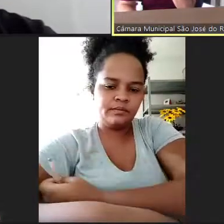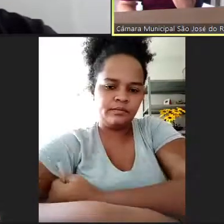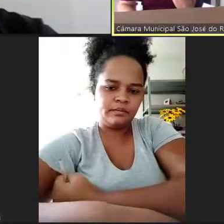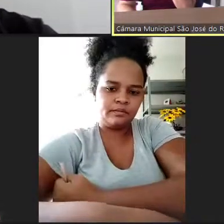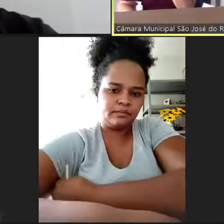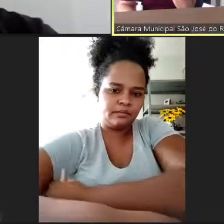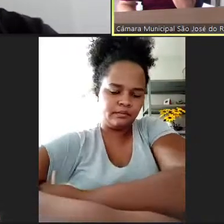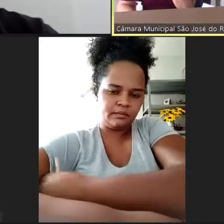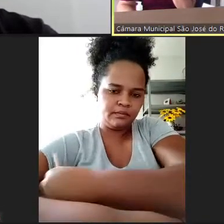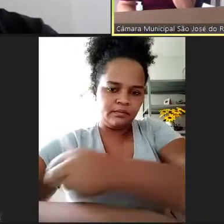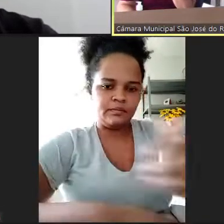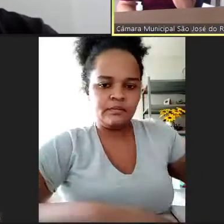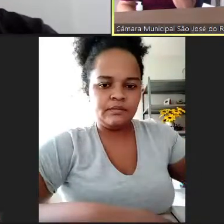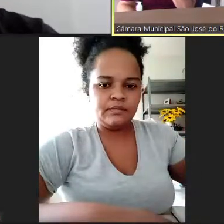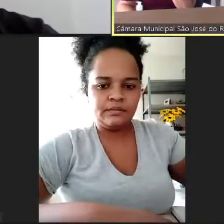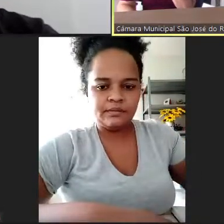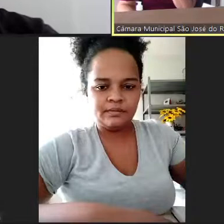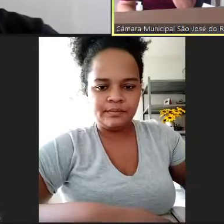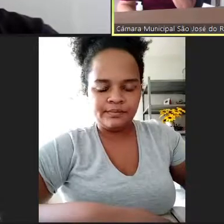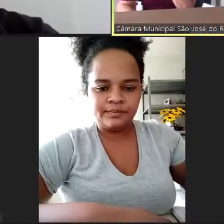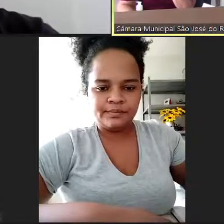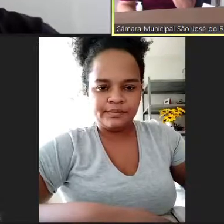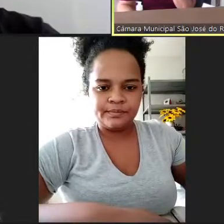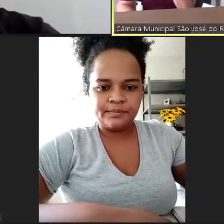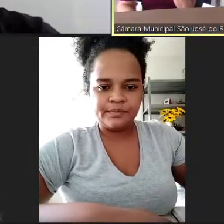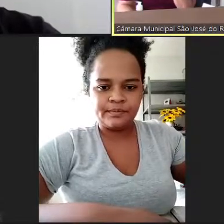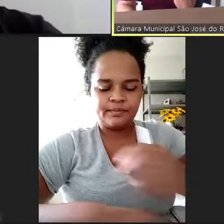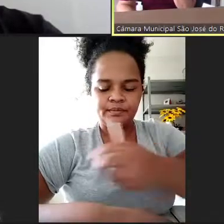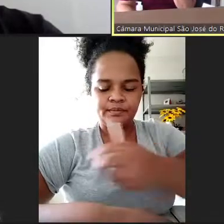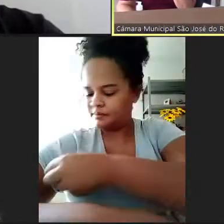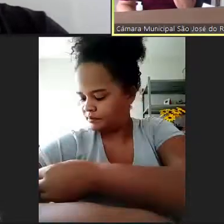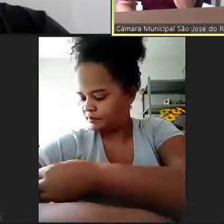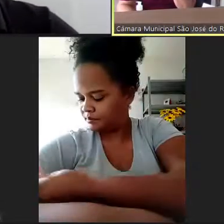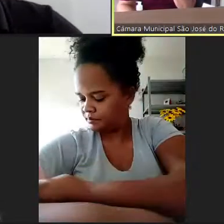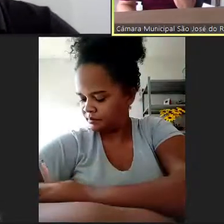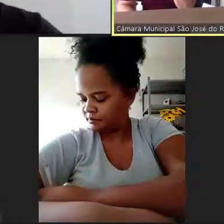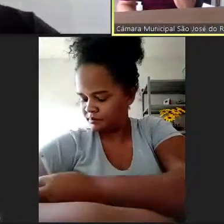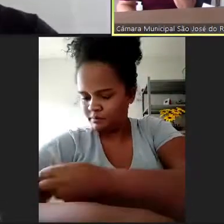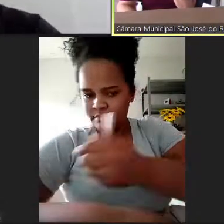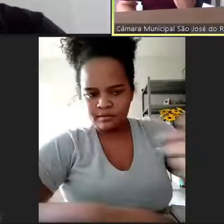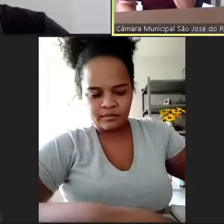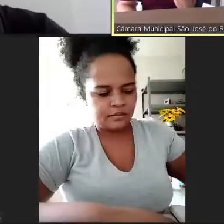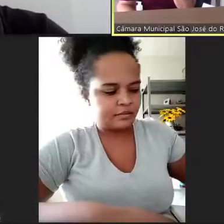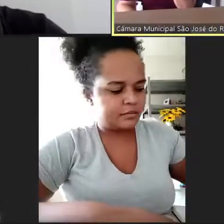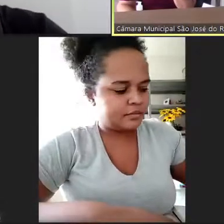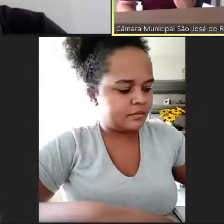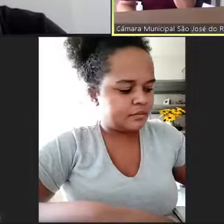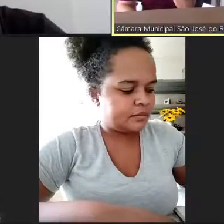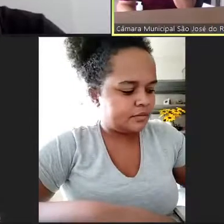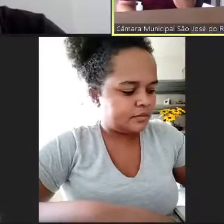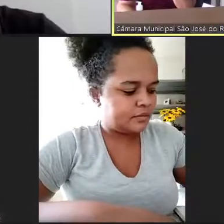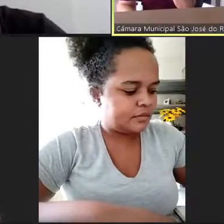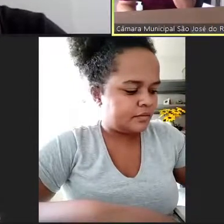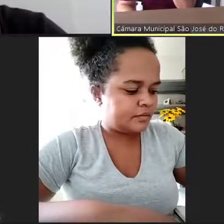pedindo aí então o roçamento desse acostamento para melhorar para o munícipe, tanto aqui em Rio Pardo quanto a divisa nossa que é